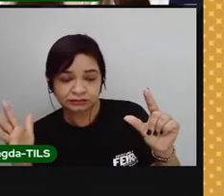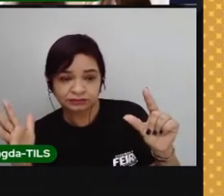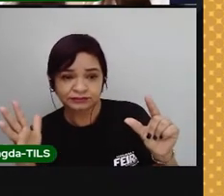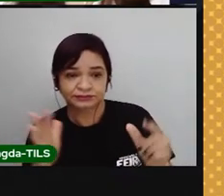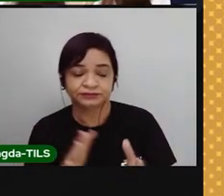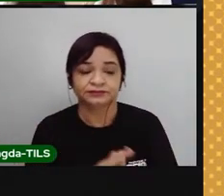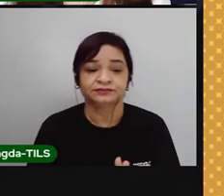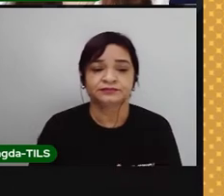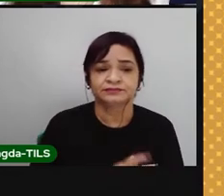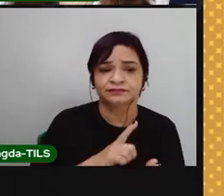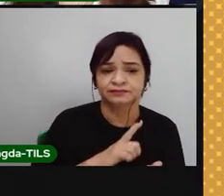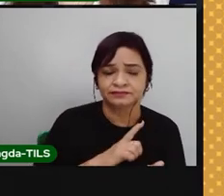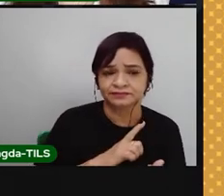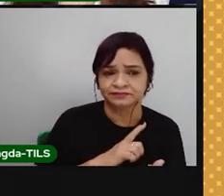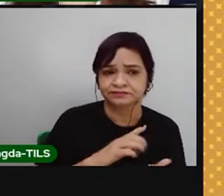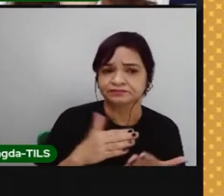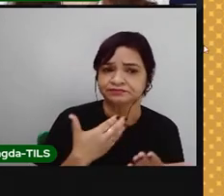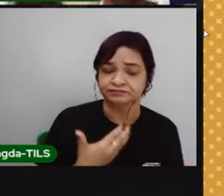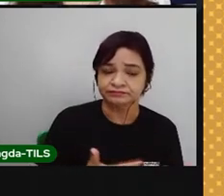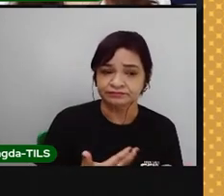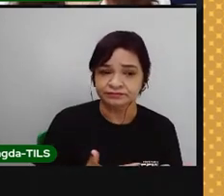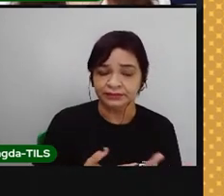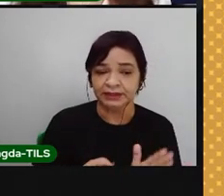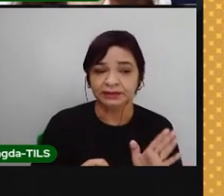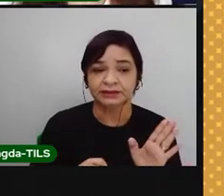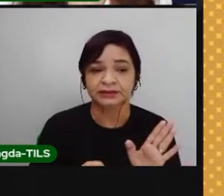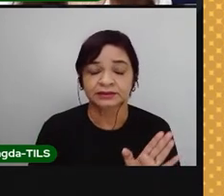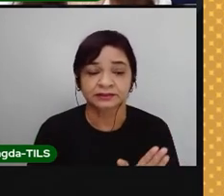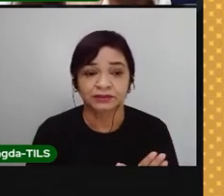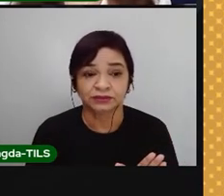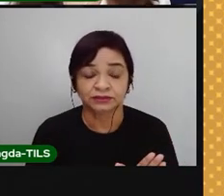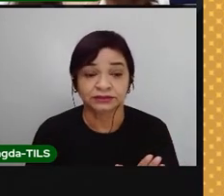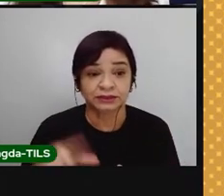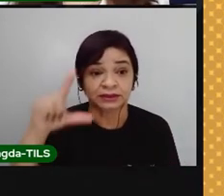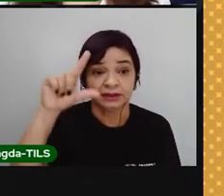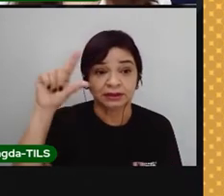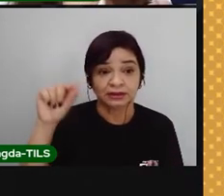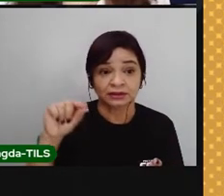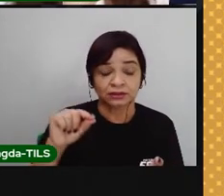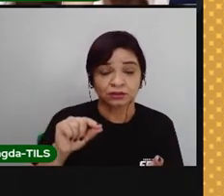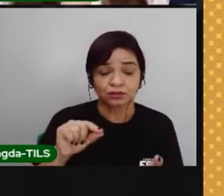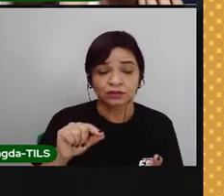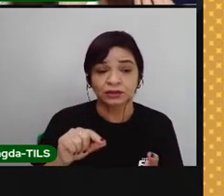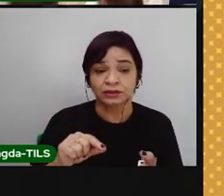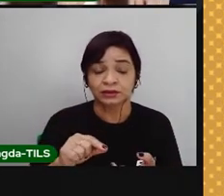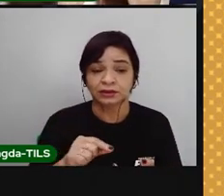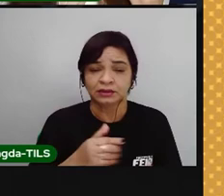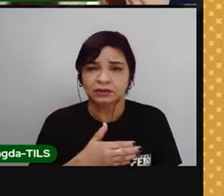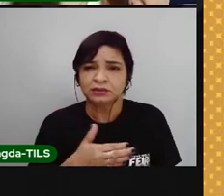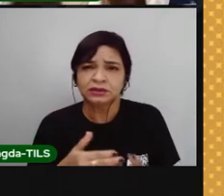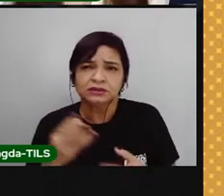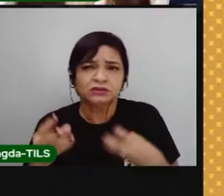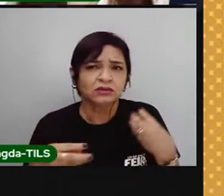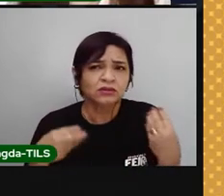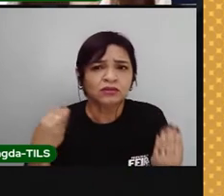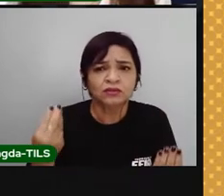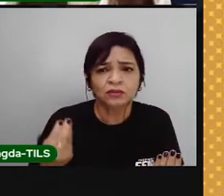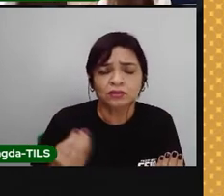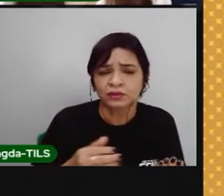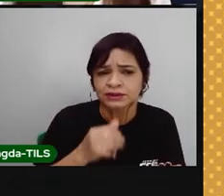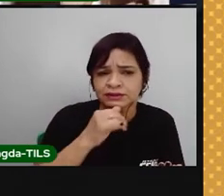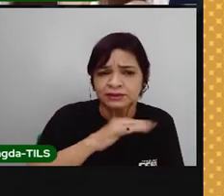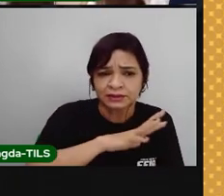tem estudos que indicam que a lua, ela se originou a partir de um fragmento rochoso da Terra que se